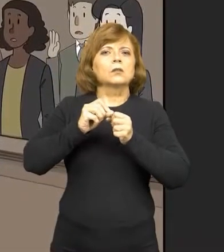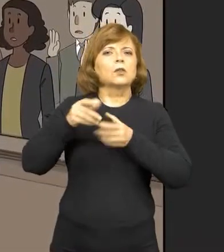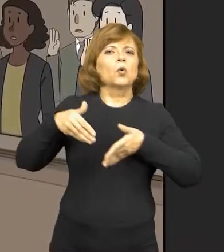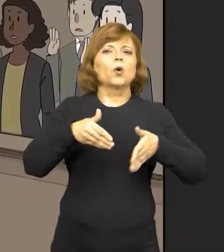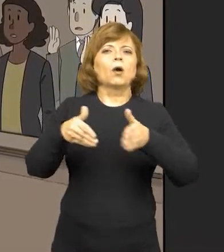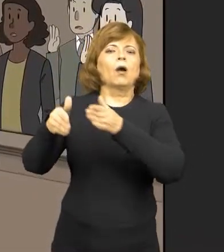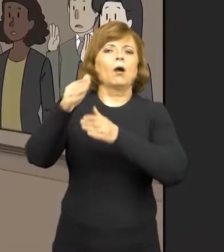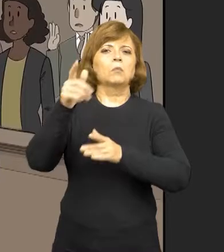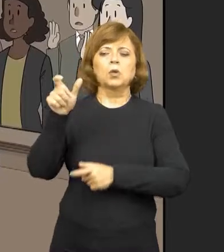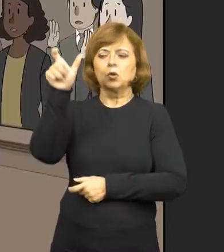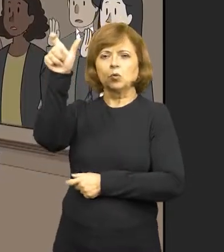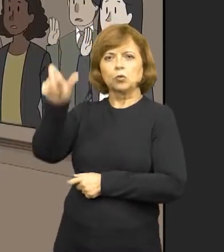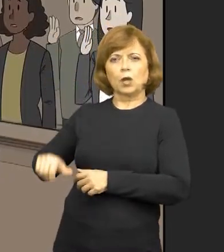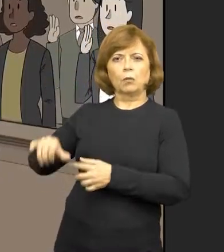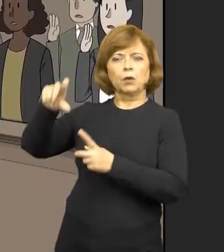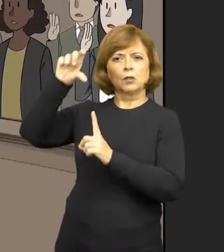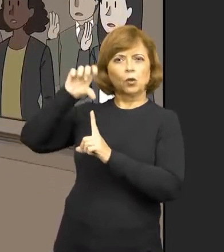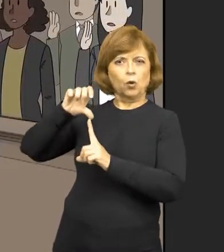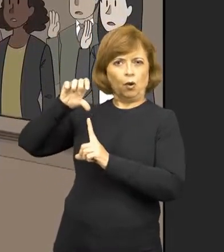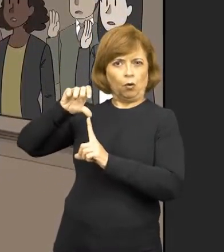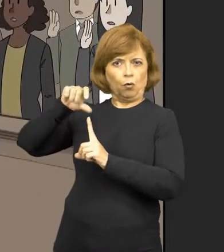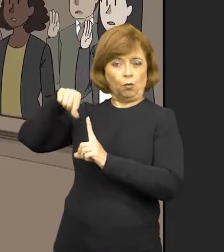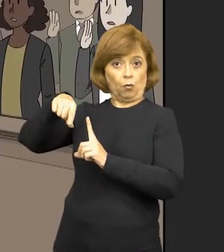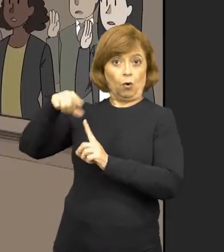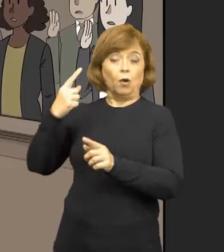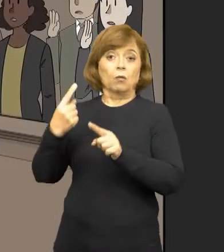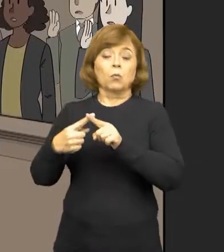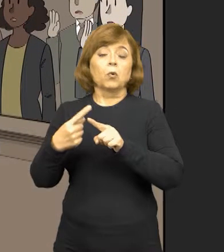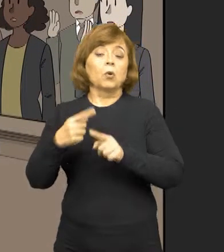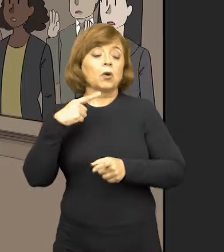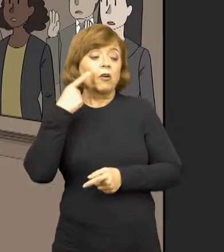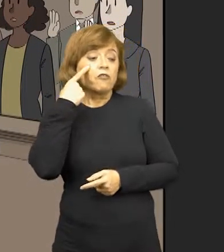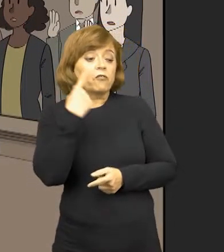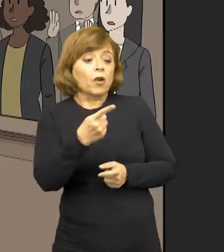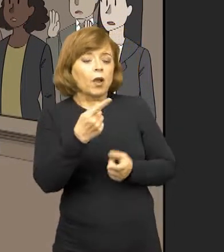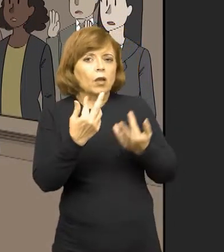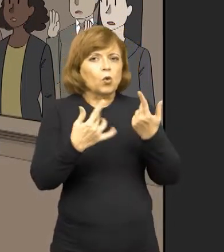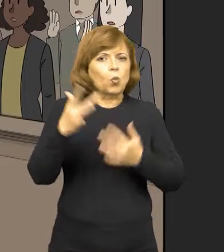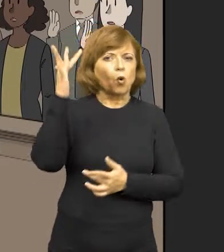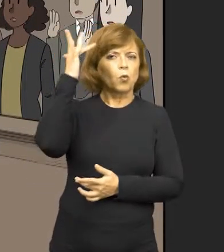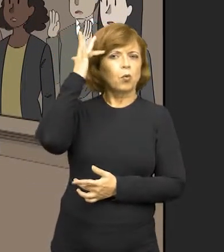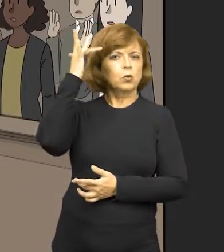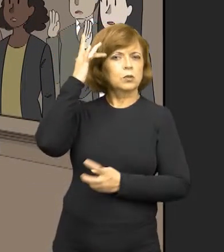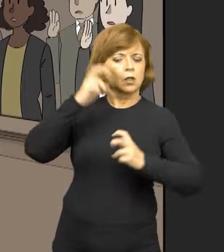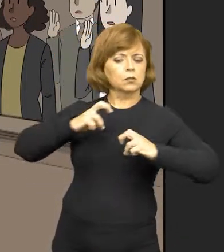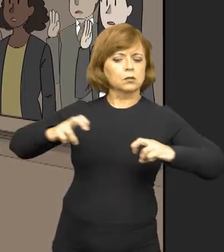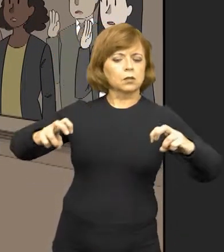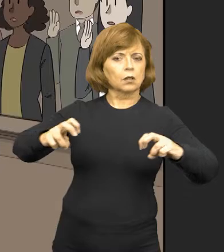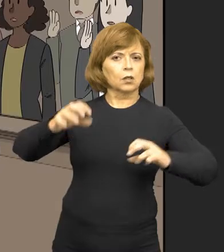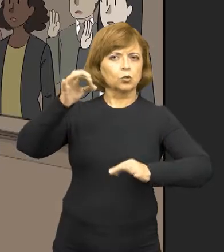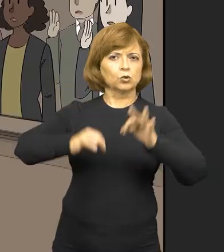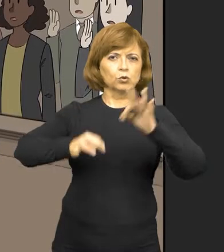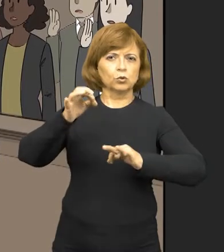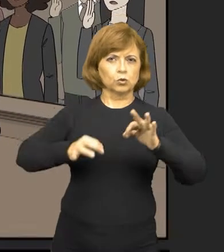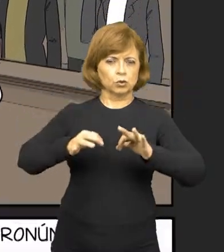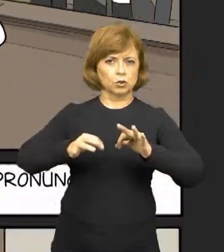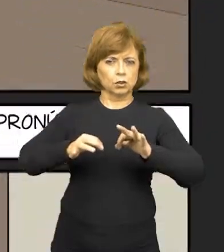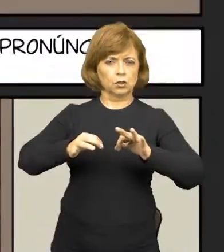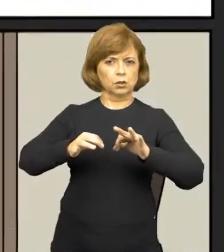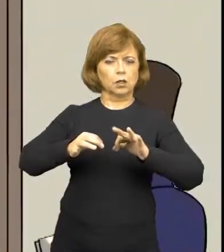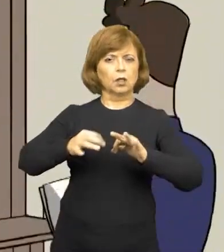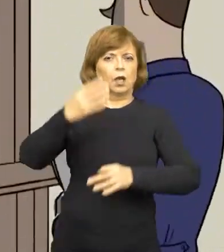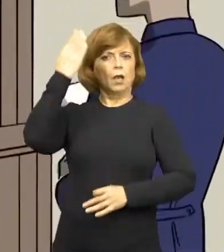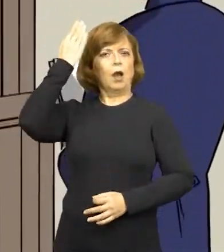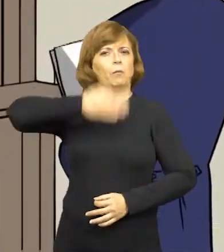devem examinar a causa com imparcialidade e decidir de acordo com sua consciência. Com a justiça e com as